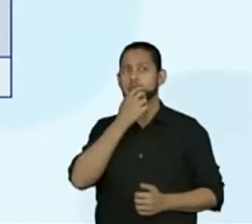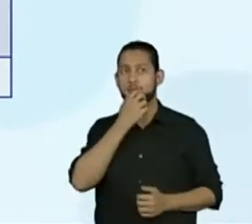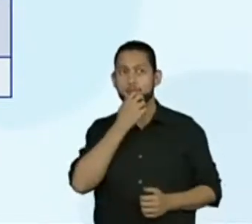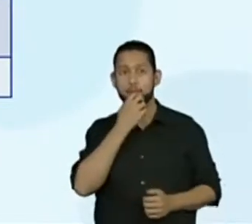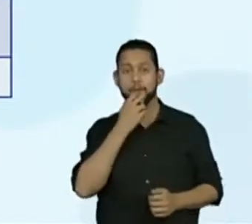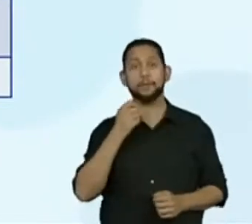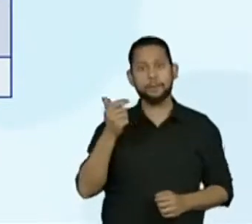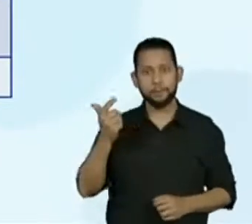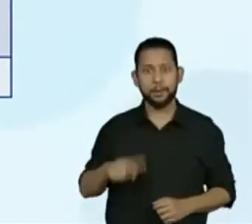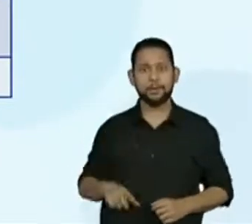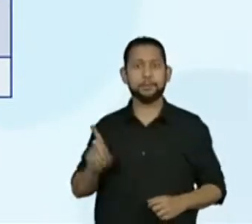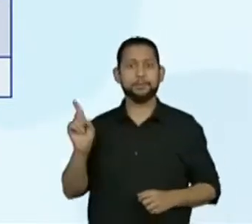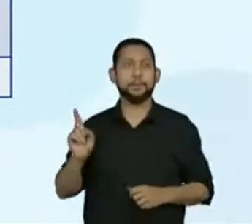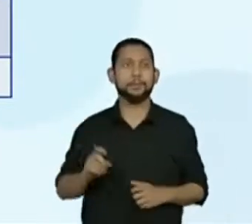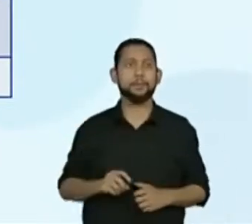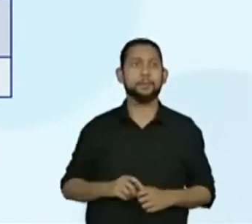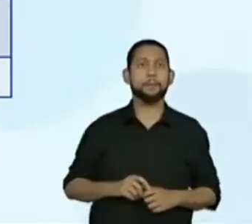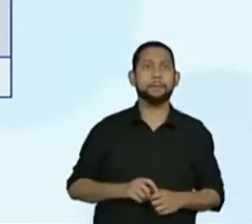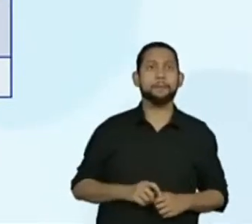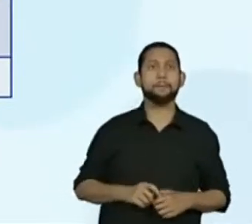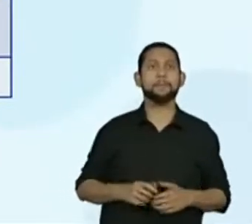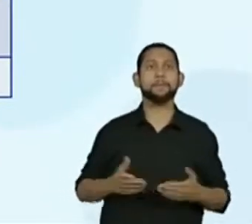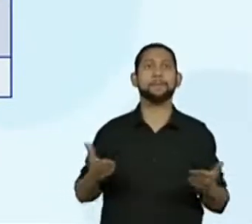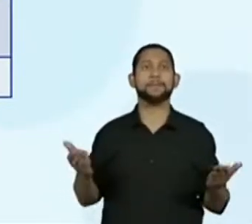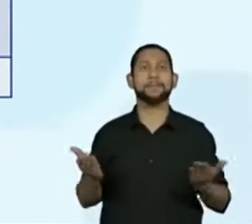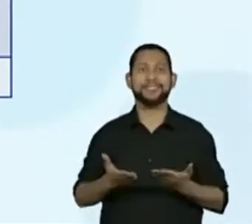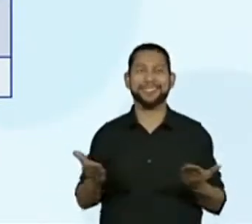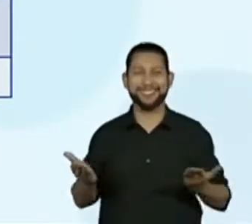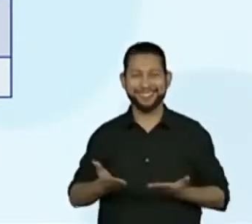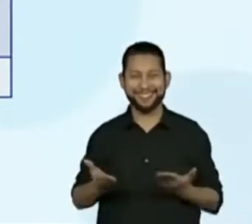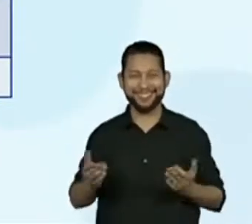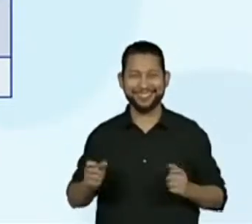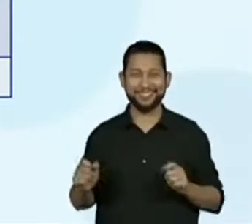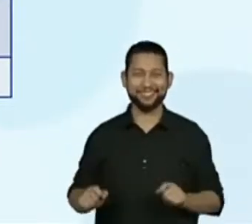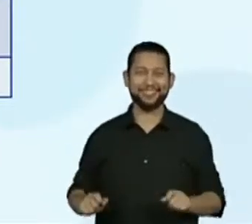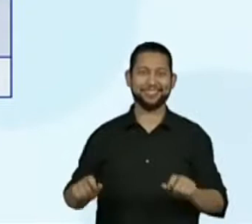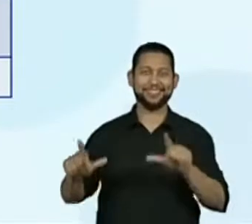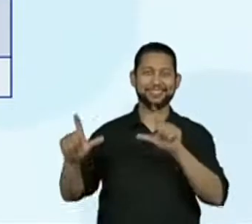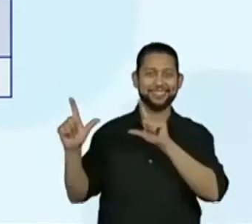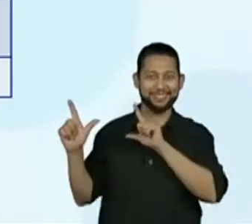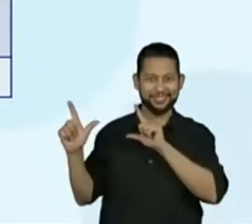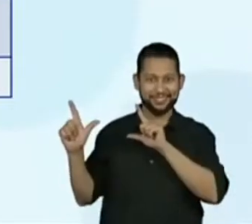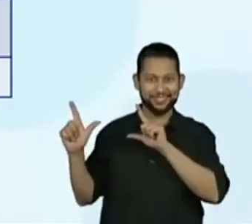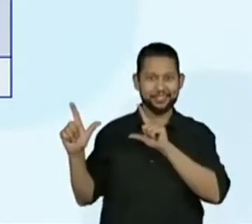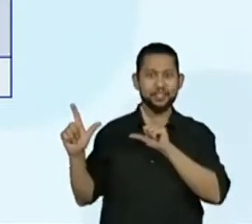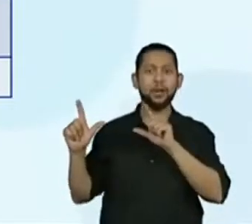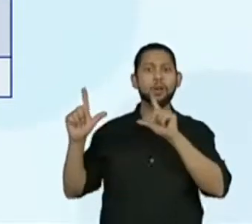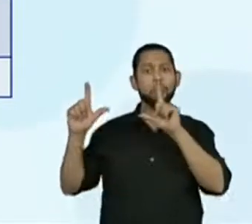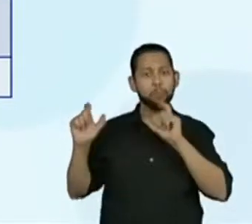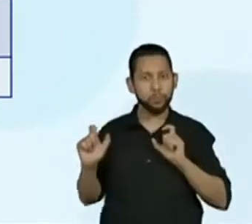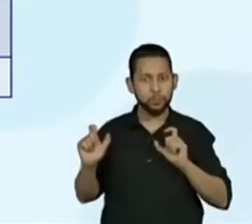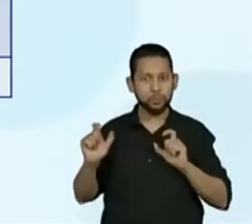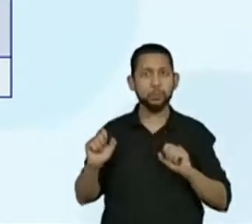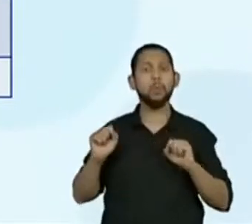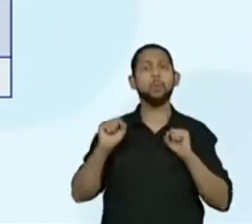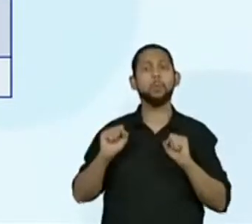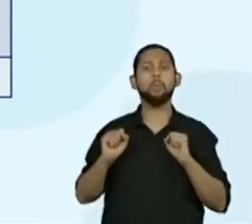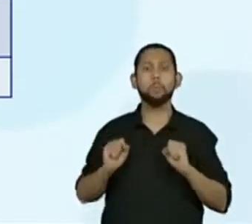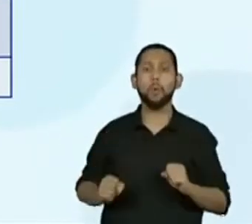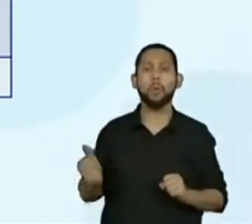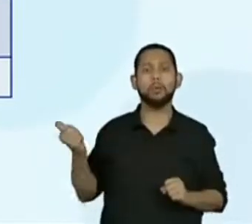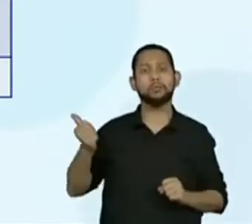Pode ir para o próximo. Vocês vão dar um print na tela agora. E pegar essa